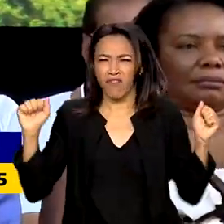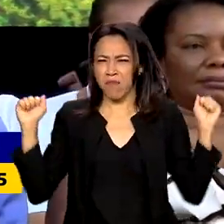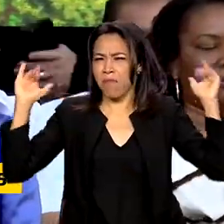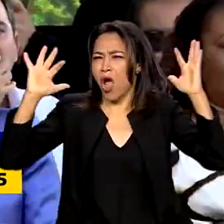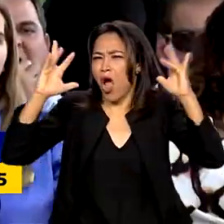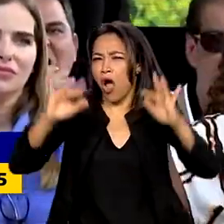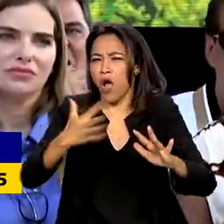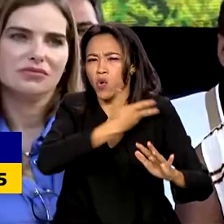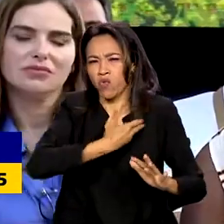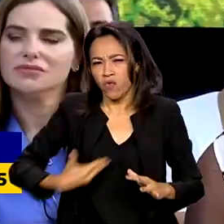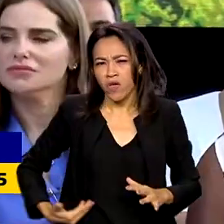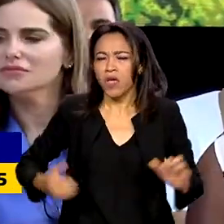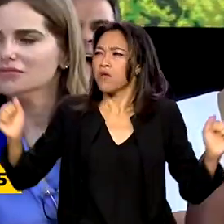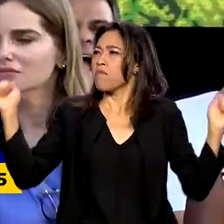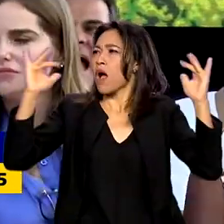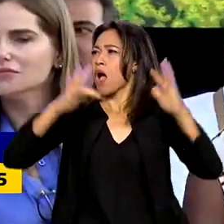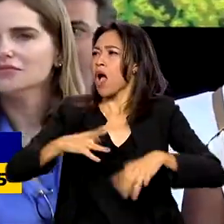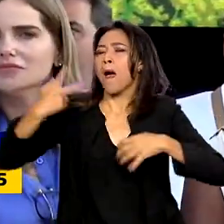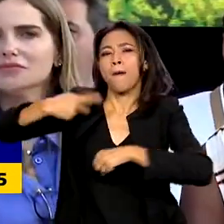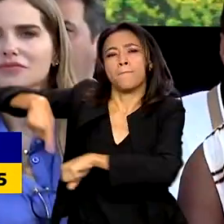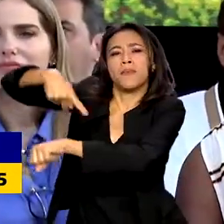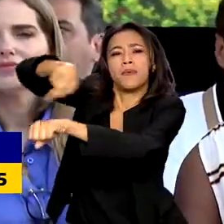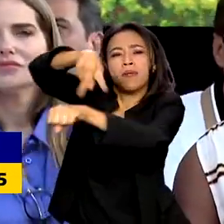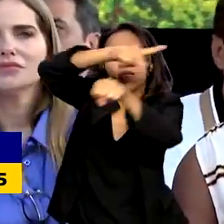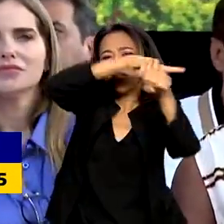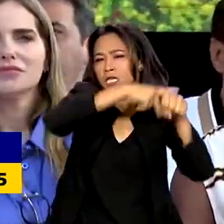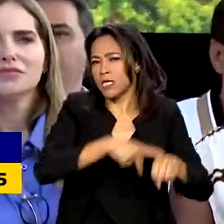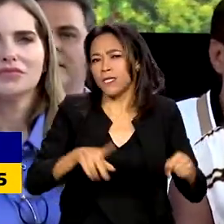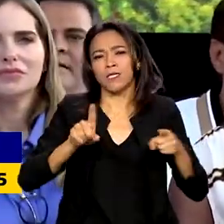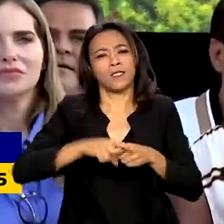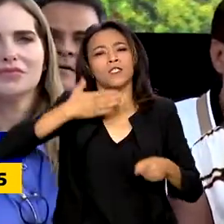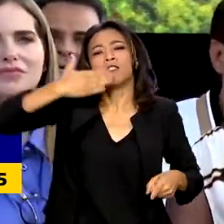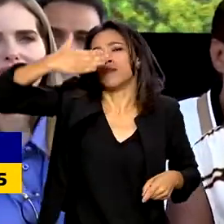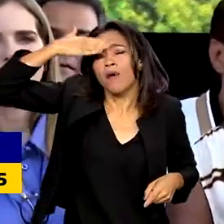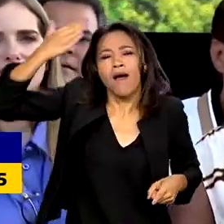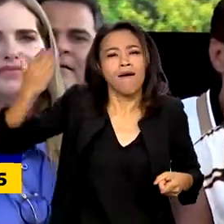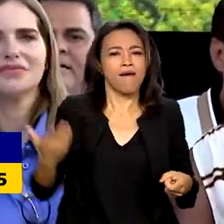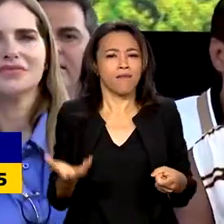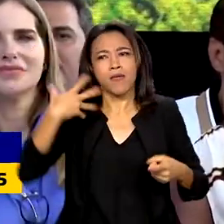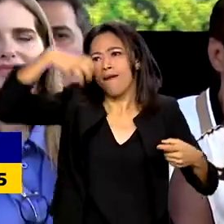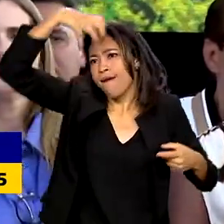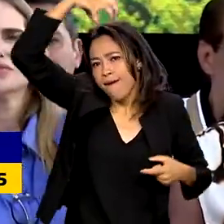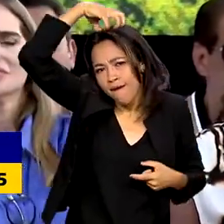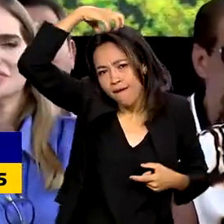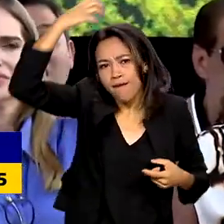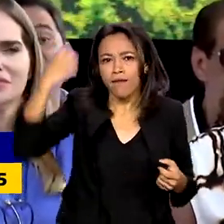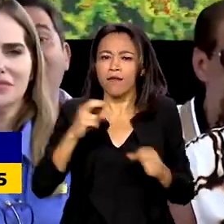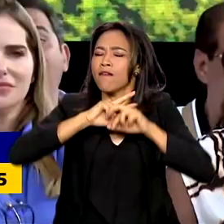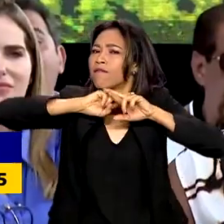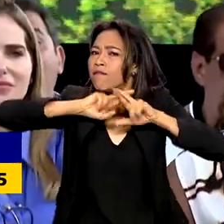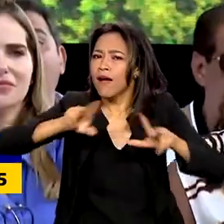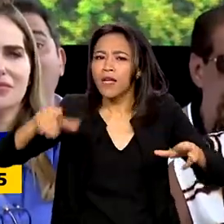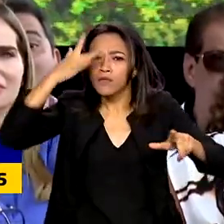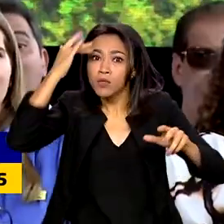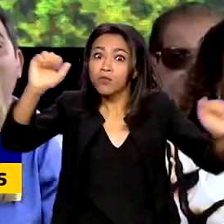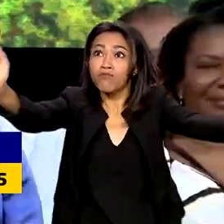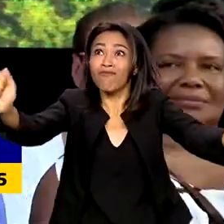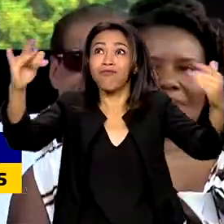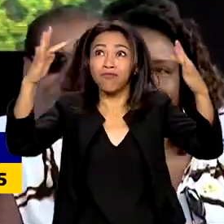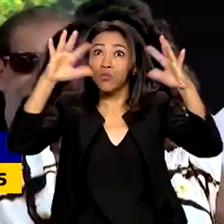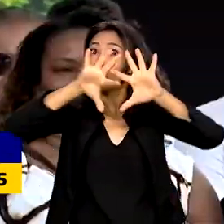presidentes, aqui vai vir cheitos, aqui vai vir reis, aqui vai vir muita gente que está